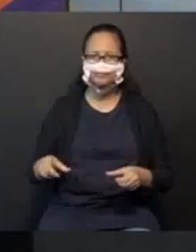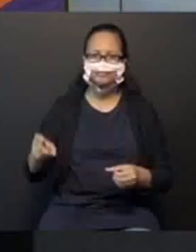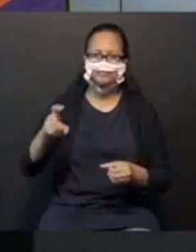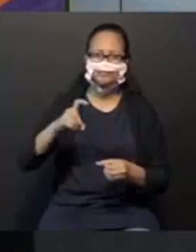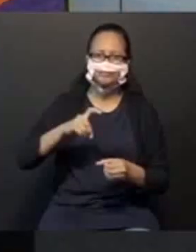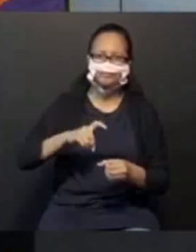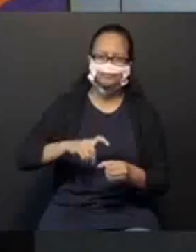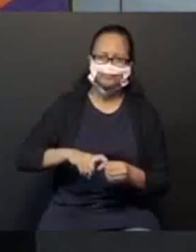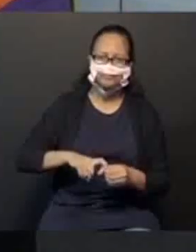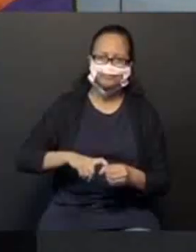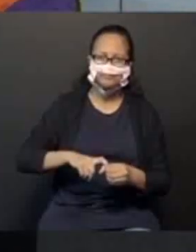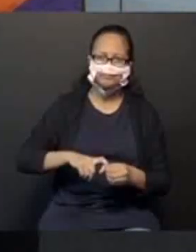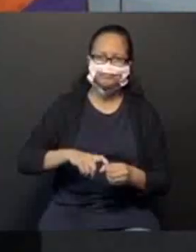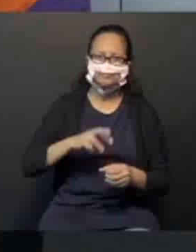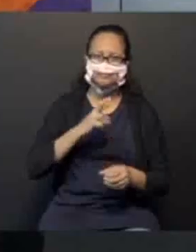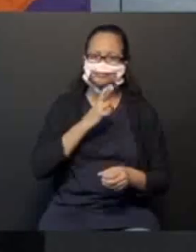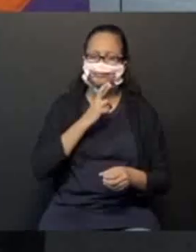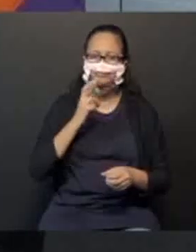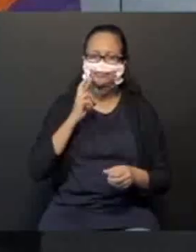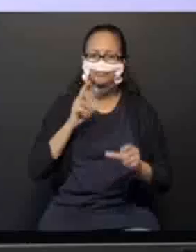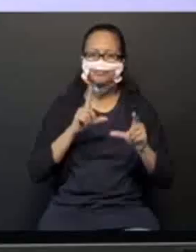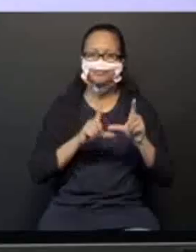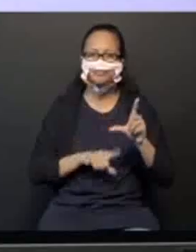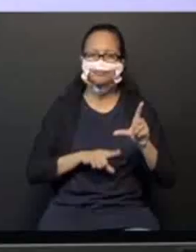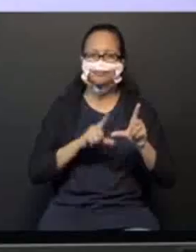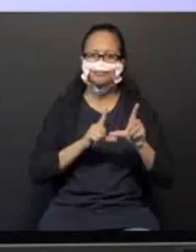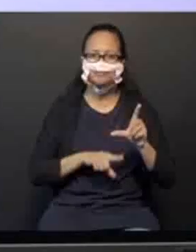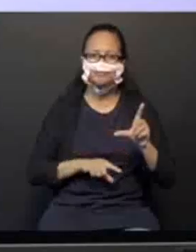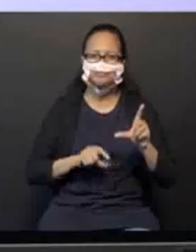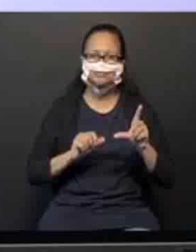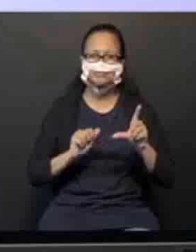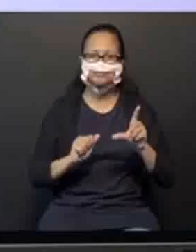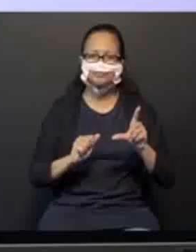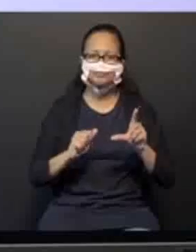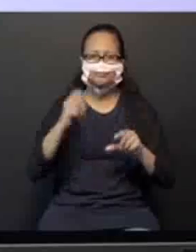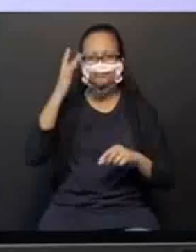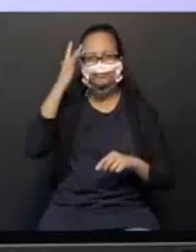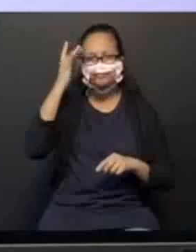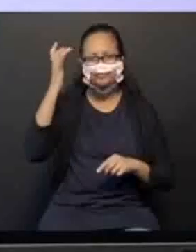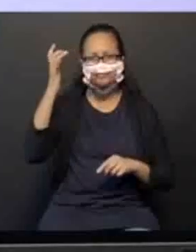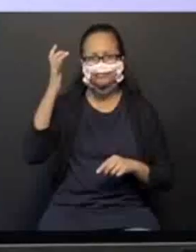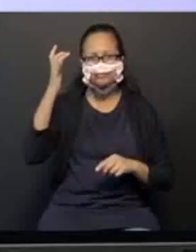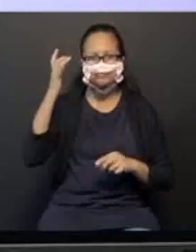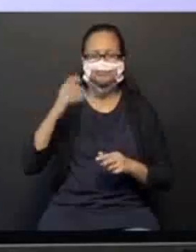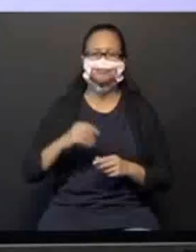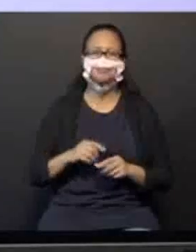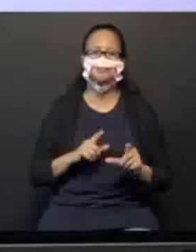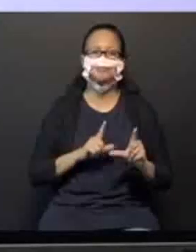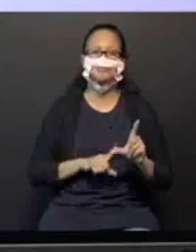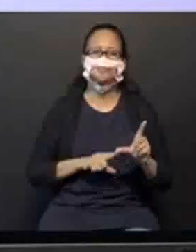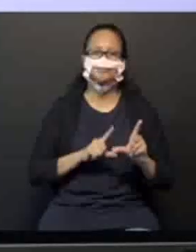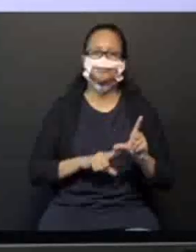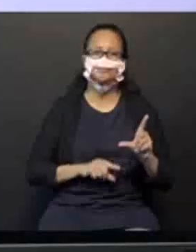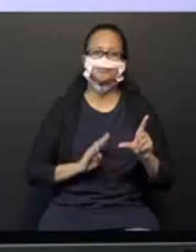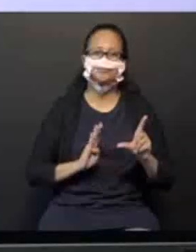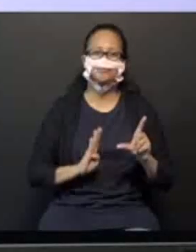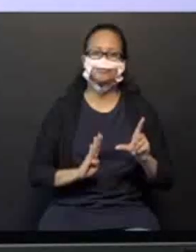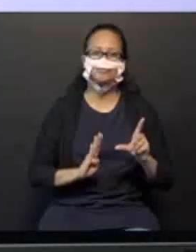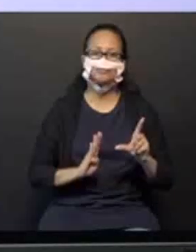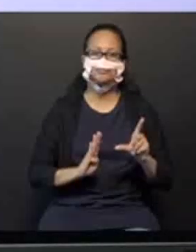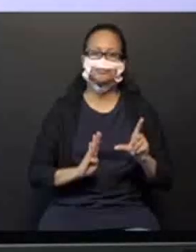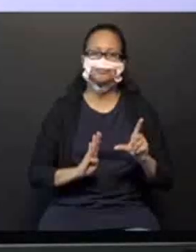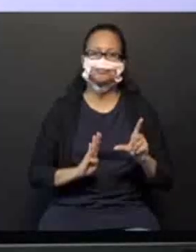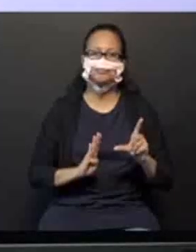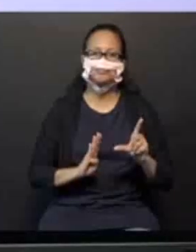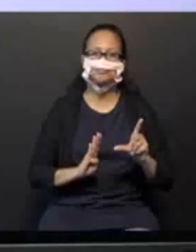Dentro. Olha só. A letra A foi facinha, porque a tia Débora já falou. Certo? Agora a letra B eu não vou dar dica, hein?